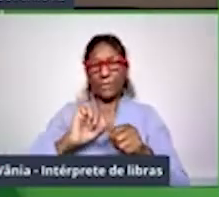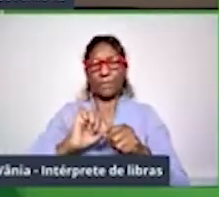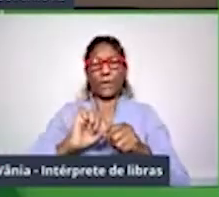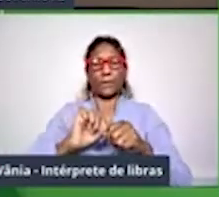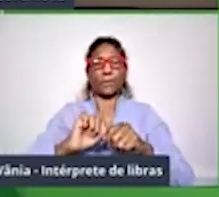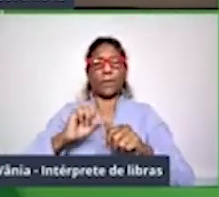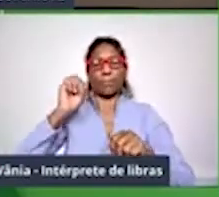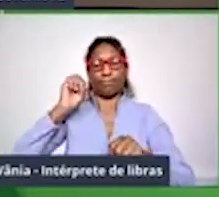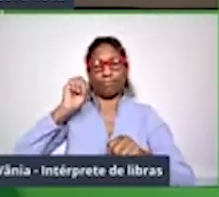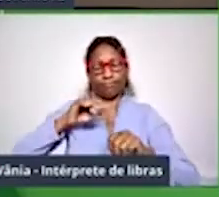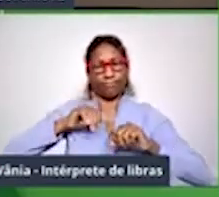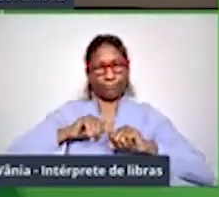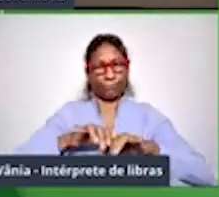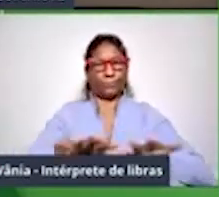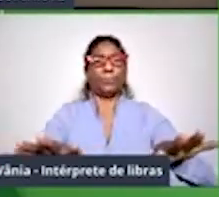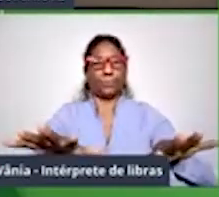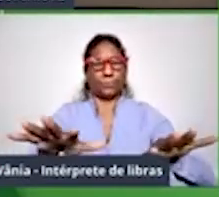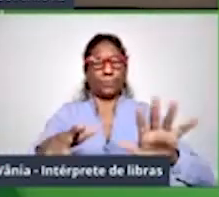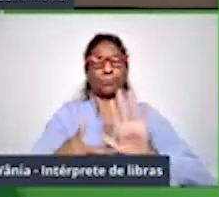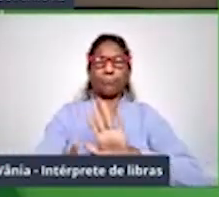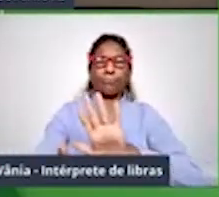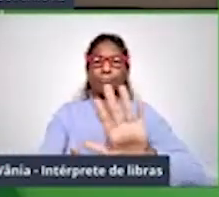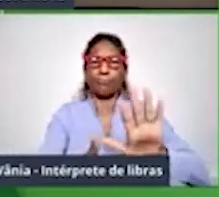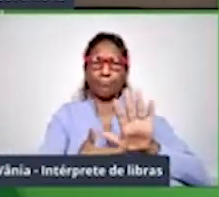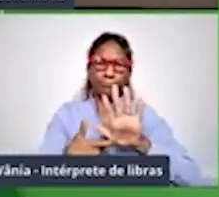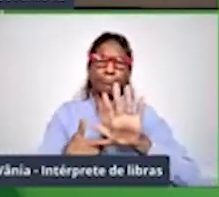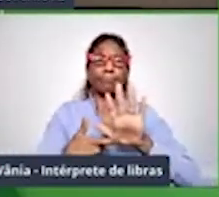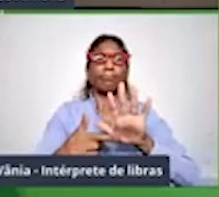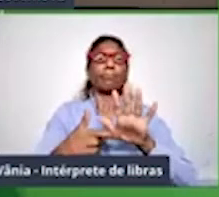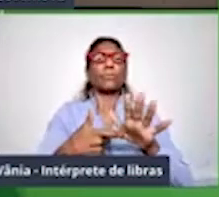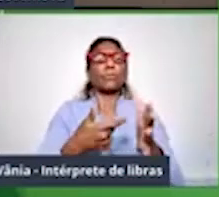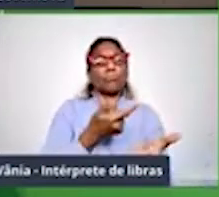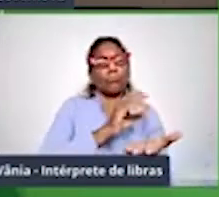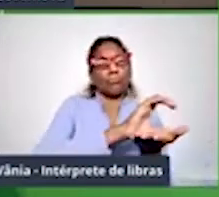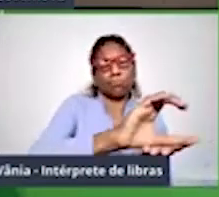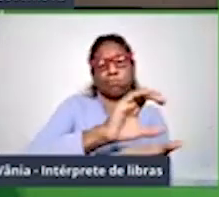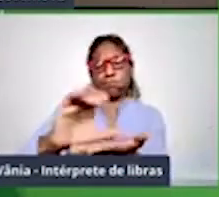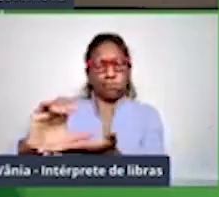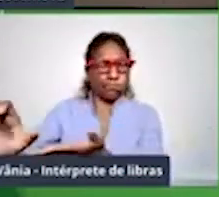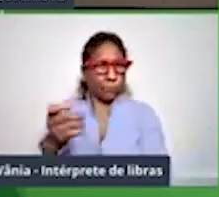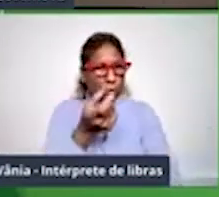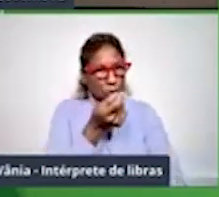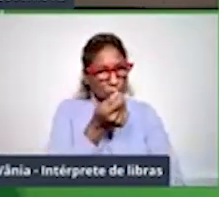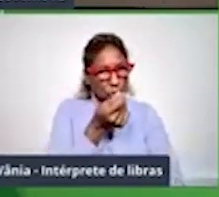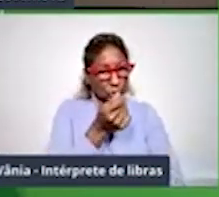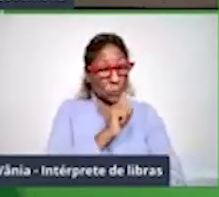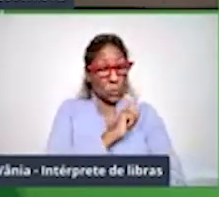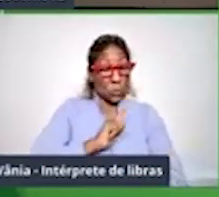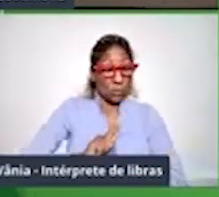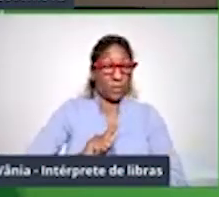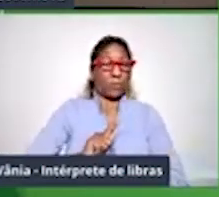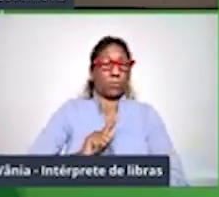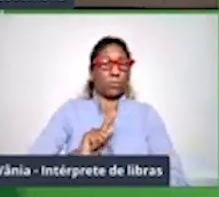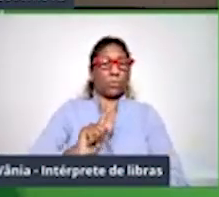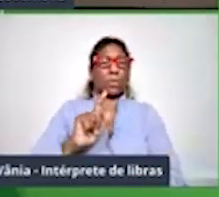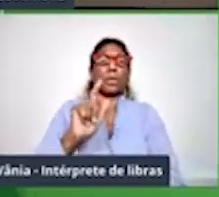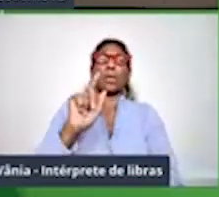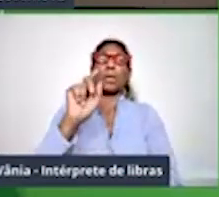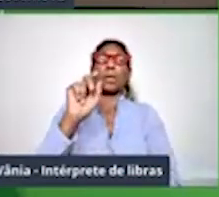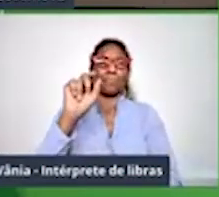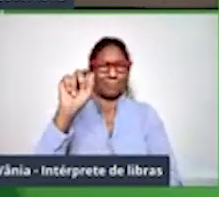E essa postagem informa que teriam sido repassados para o Rio Grande do Sul 40